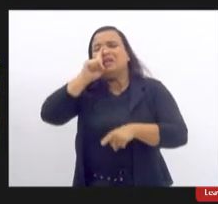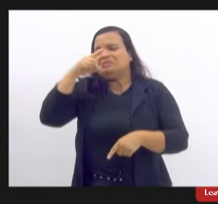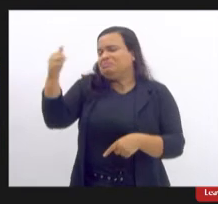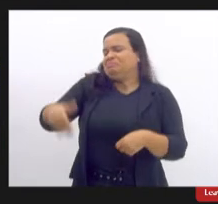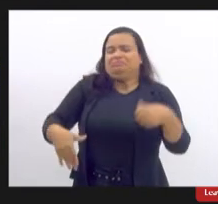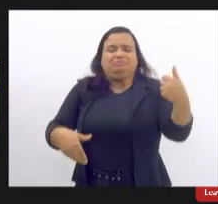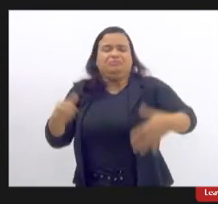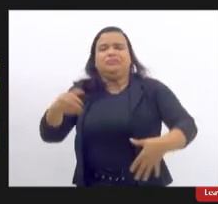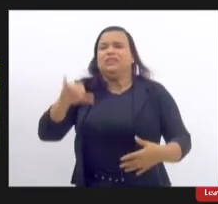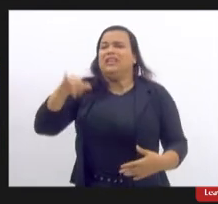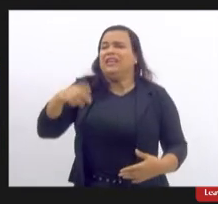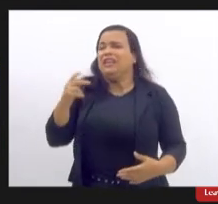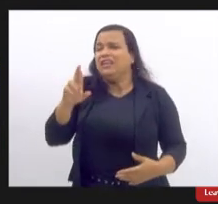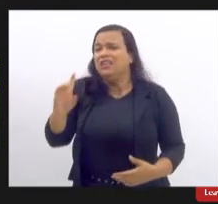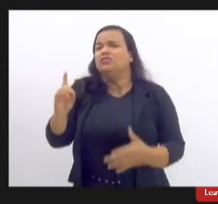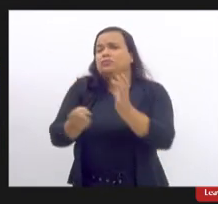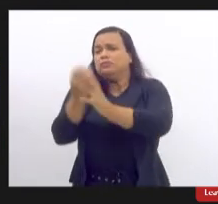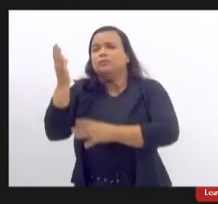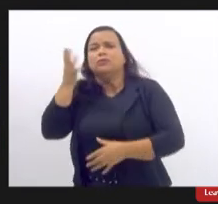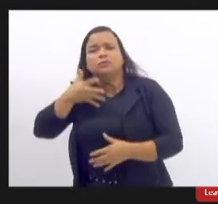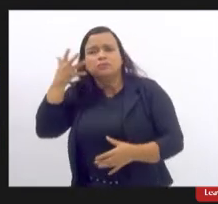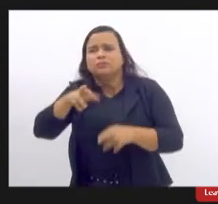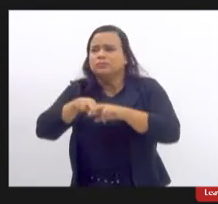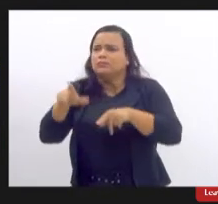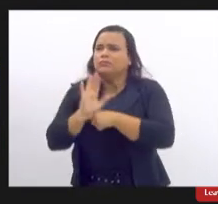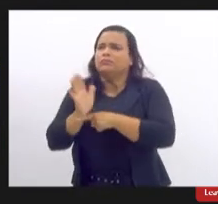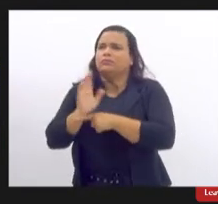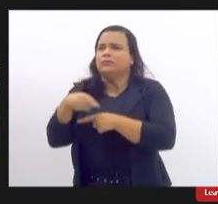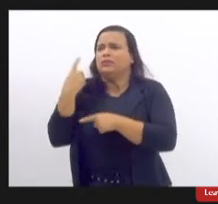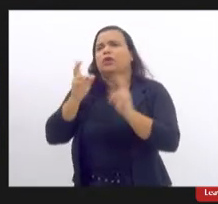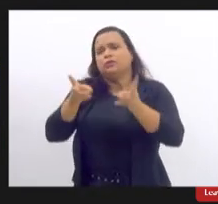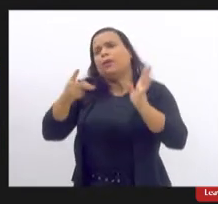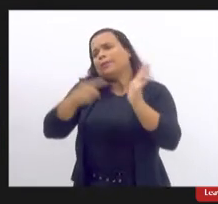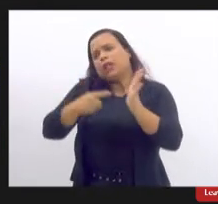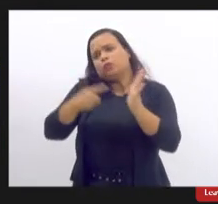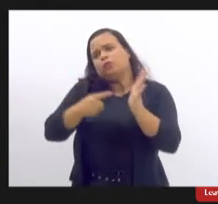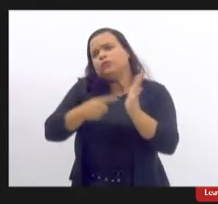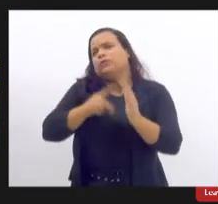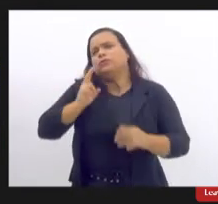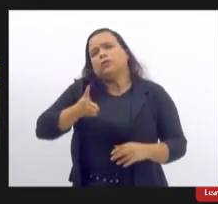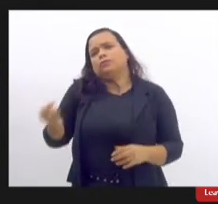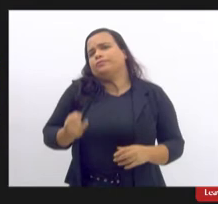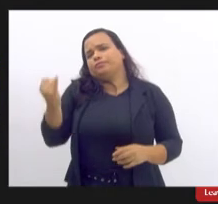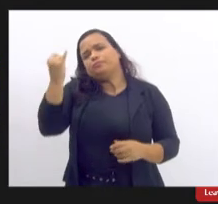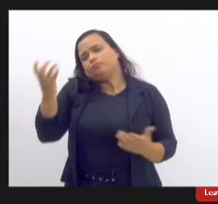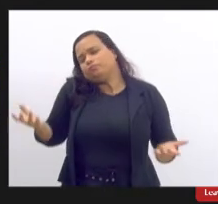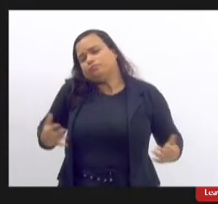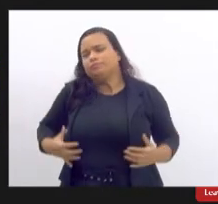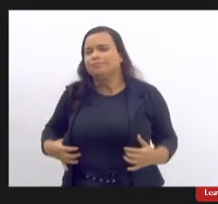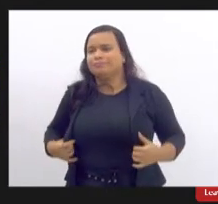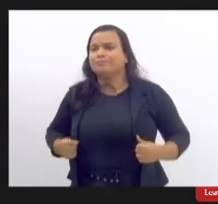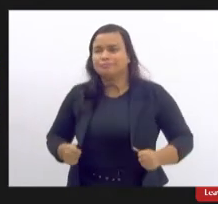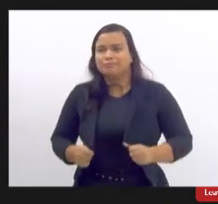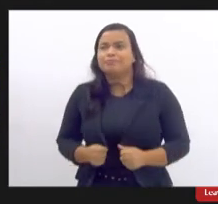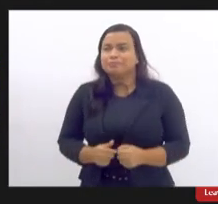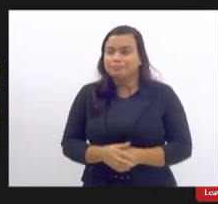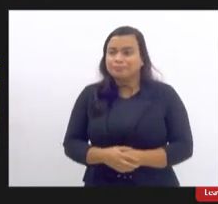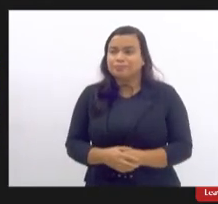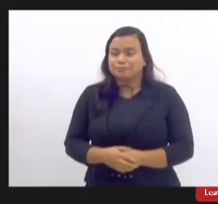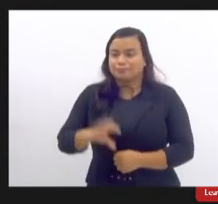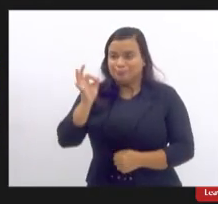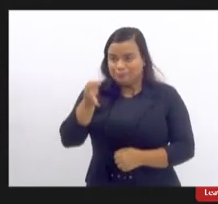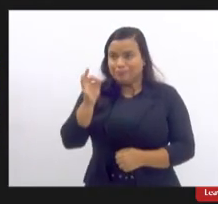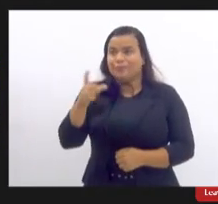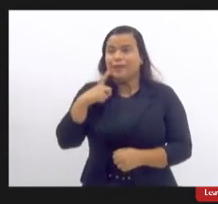Ingrid fazendo documentários e vamos ficar aqui no âmbito da denúncia da denúncia bom e agora a gente tem uma